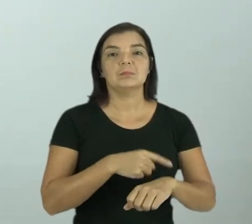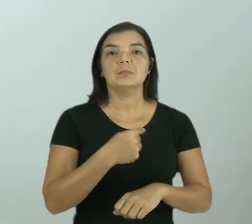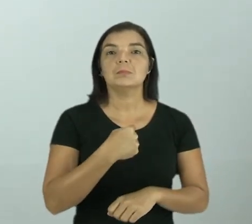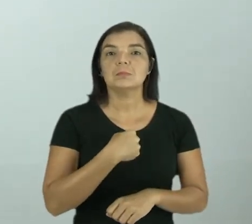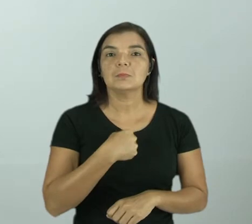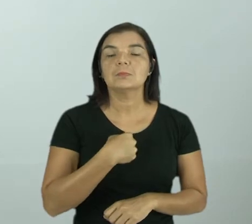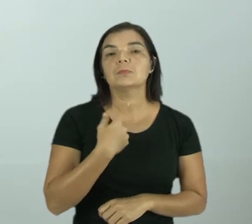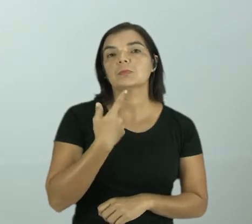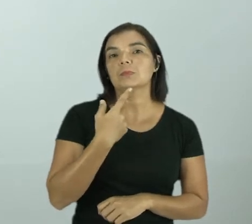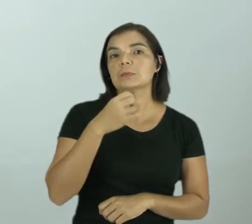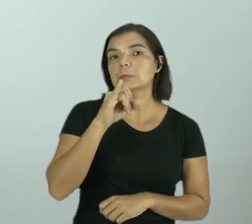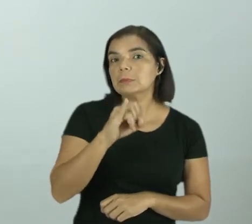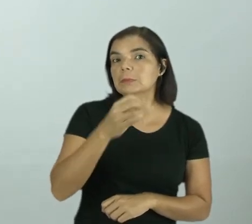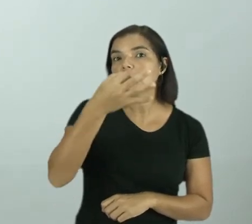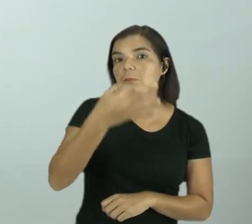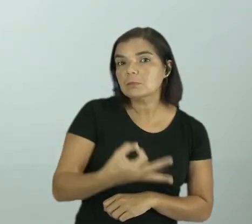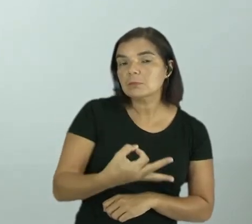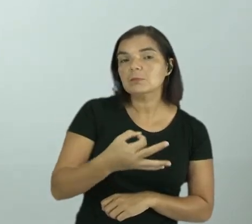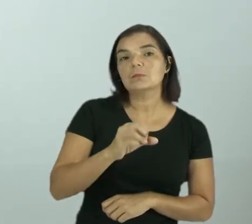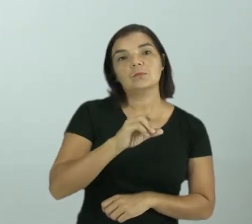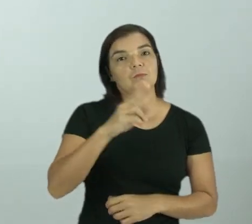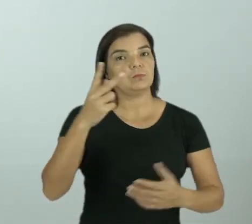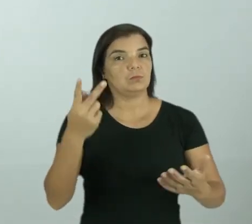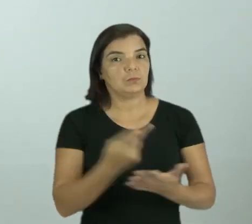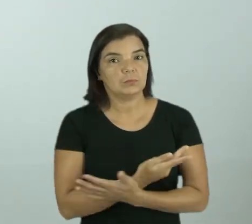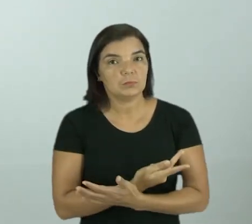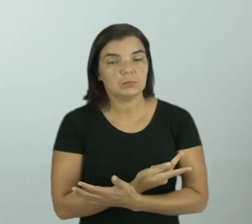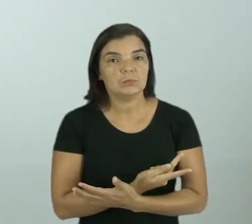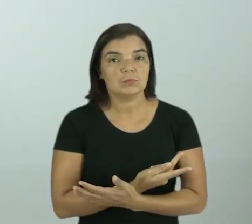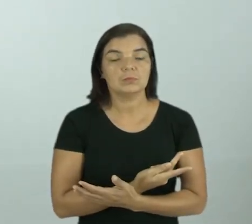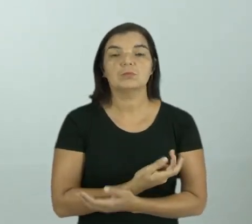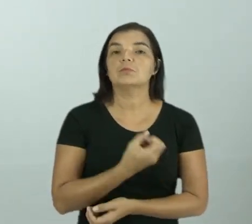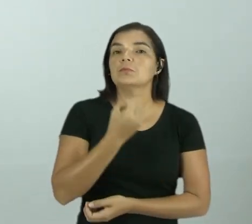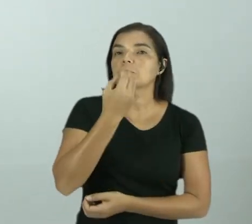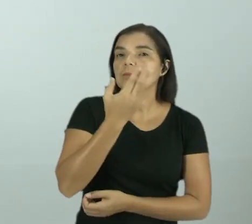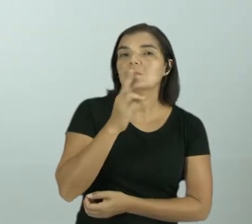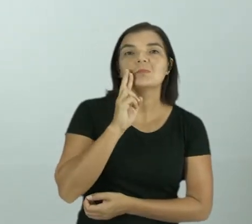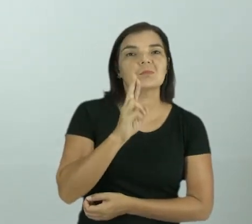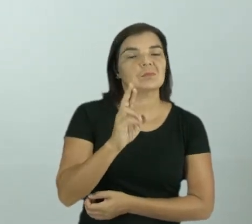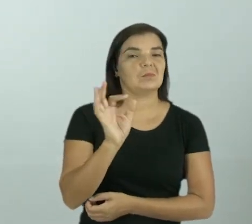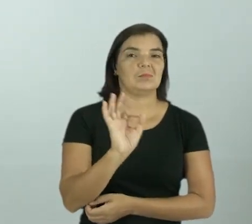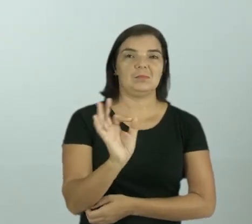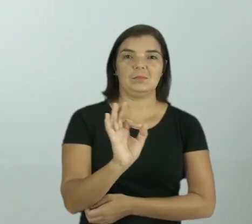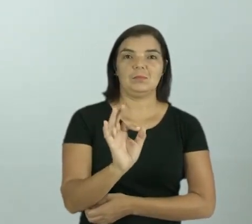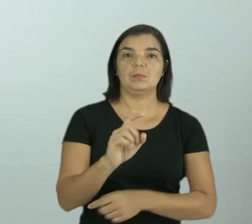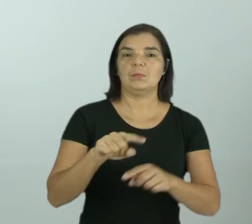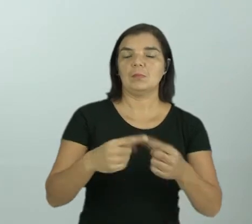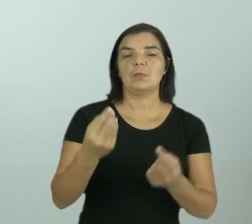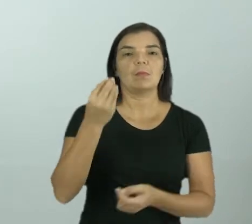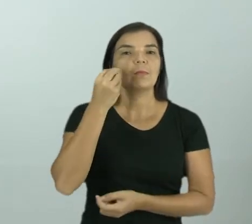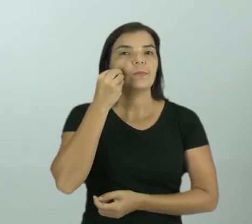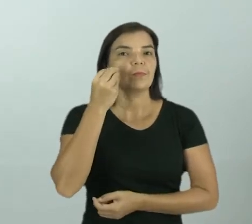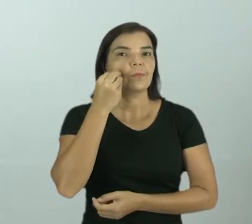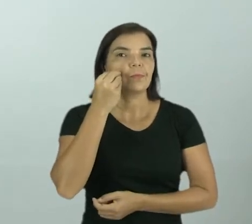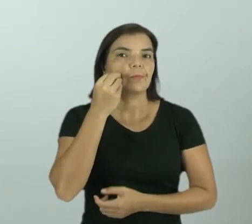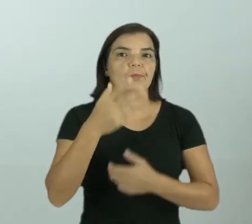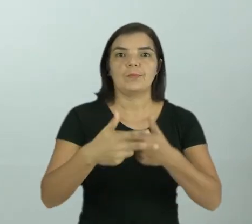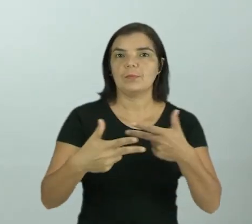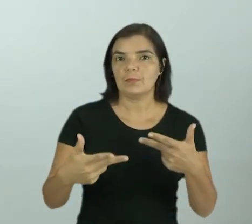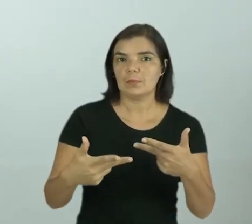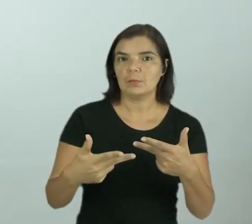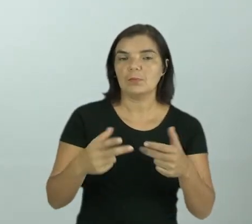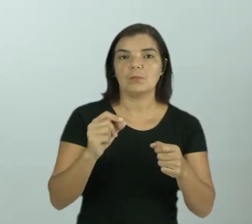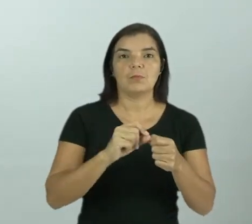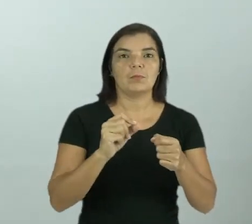falar se deu certo, se teve bons resultados ou não. Ah, eu vou testar aqui uma coisa,